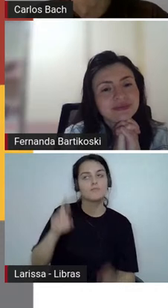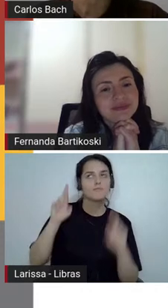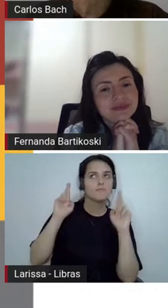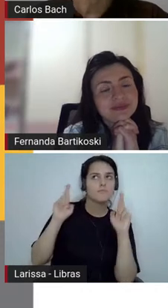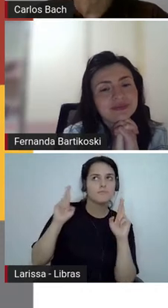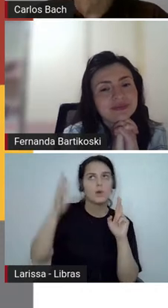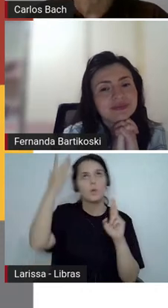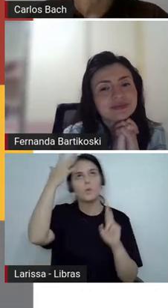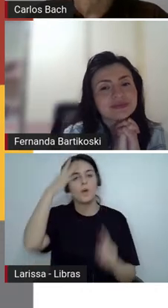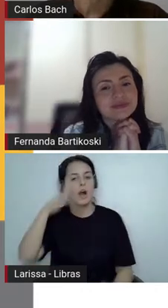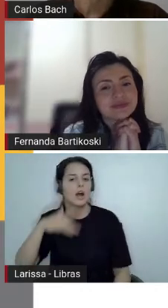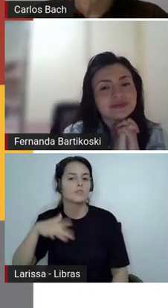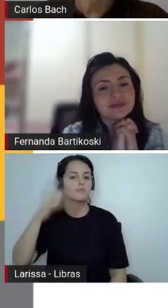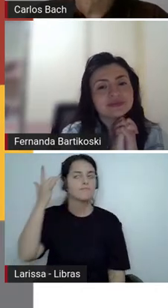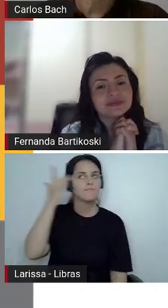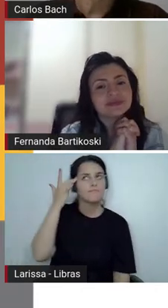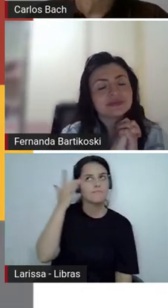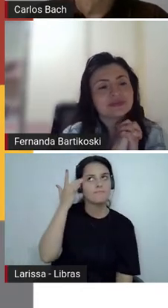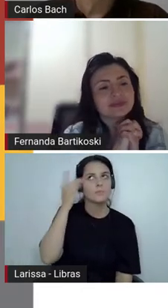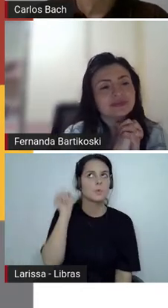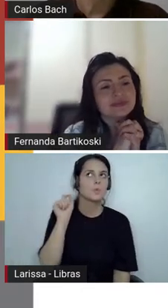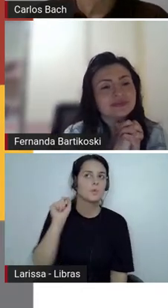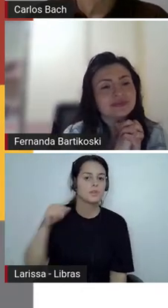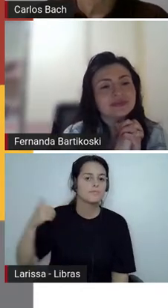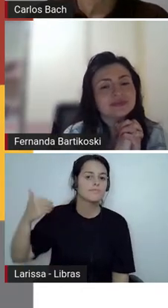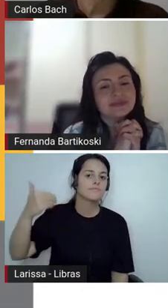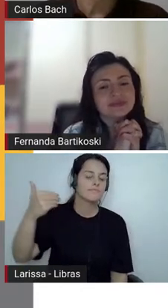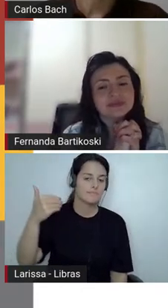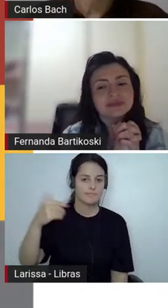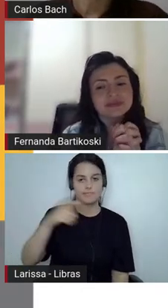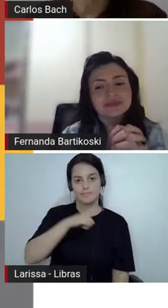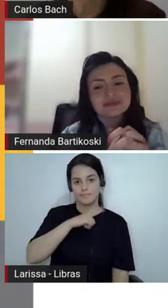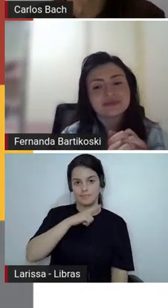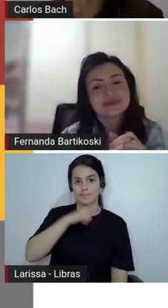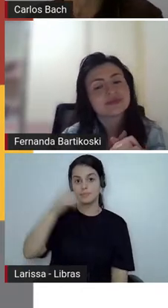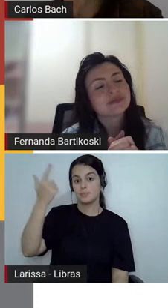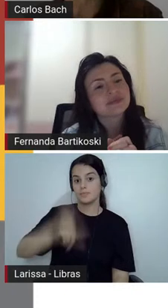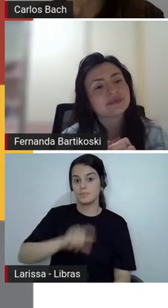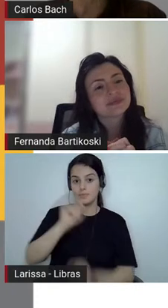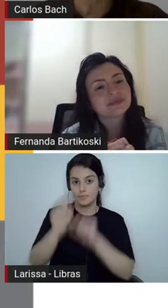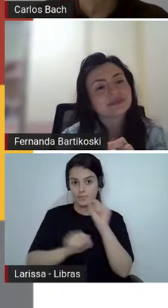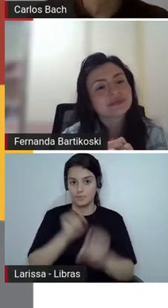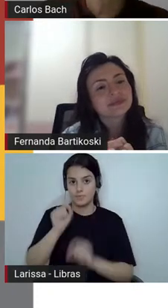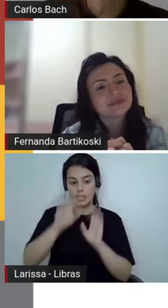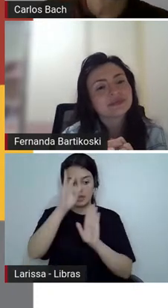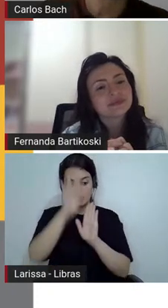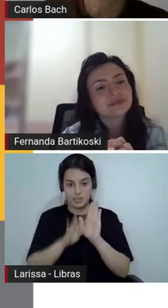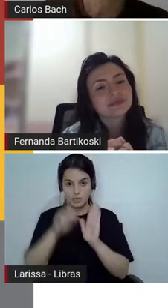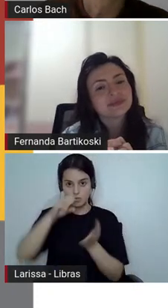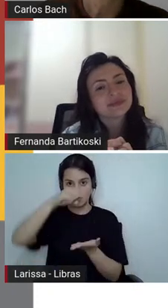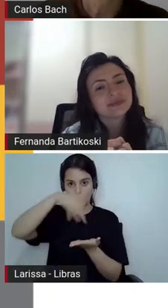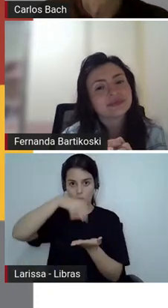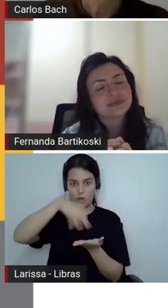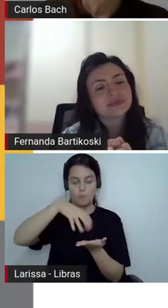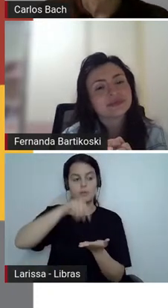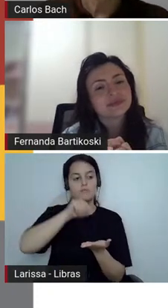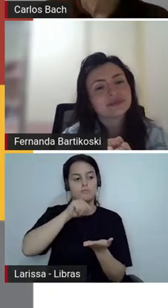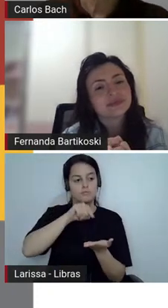grupos os mesmos formados na leitura cópias do texto a arte de ser feliz e notícia de jornal